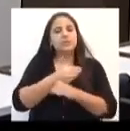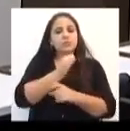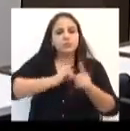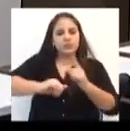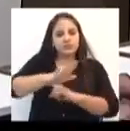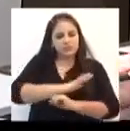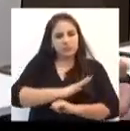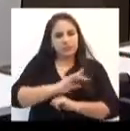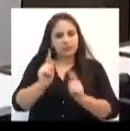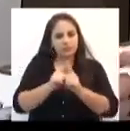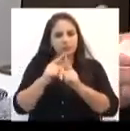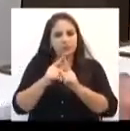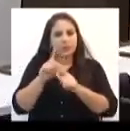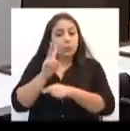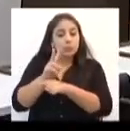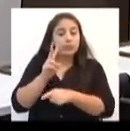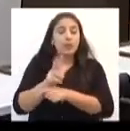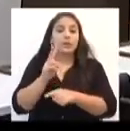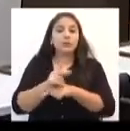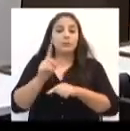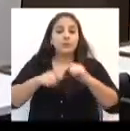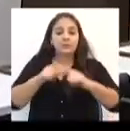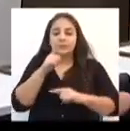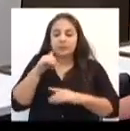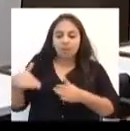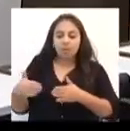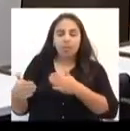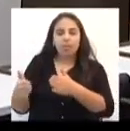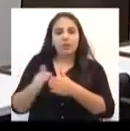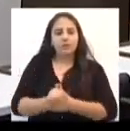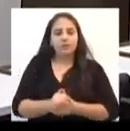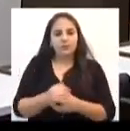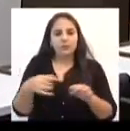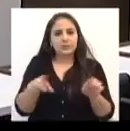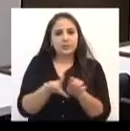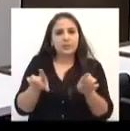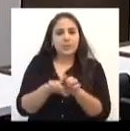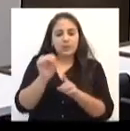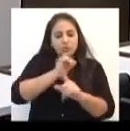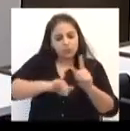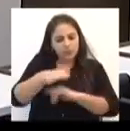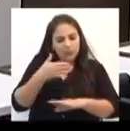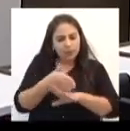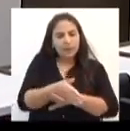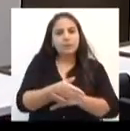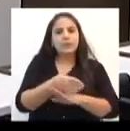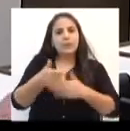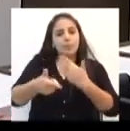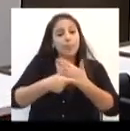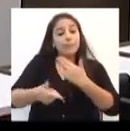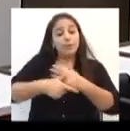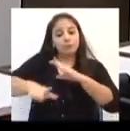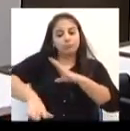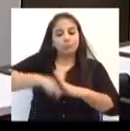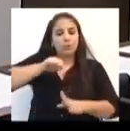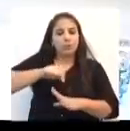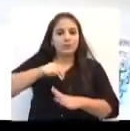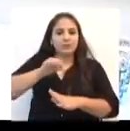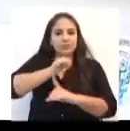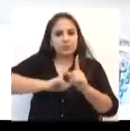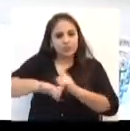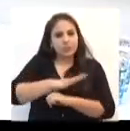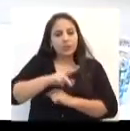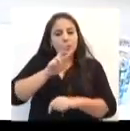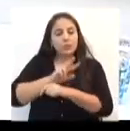recursos hídricos. Então toda a fala é recortada com isso. Onde é que a sociedade entra, qual é o papel da decisão da sociedade frente à água.